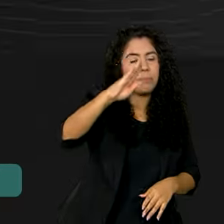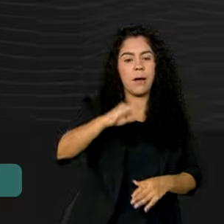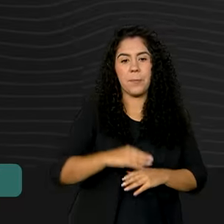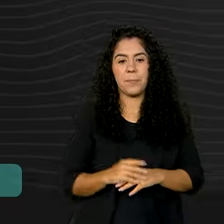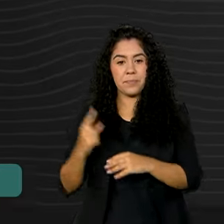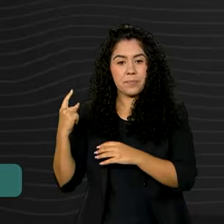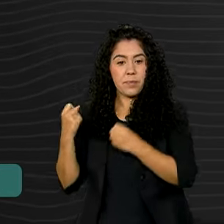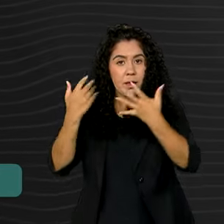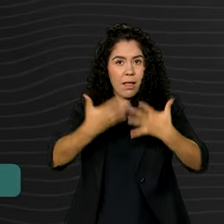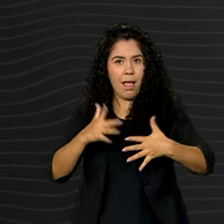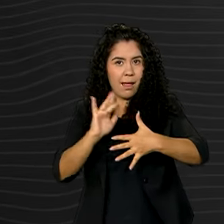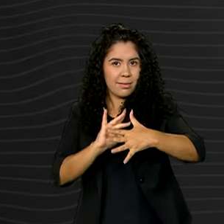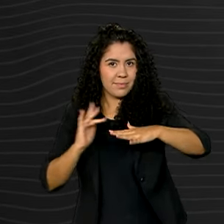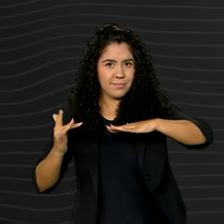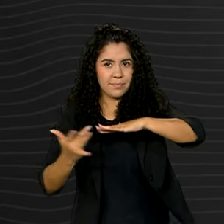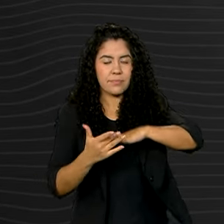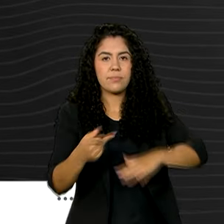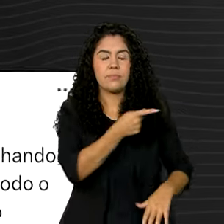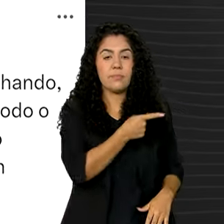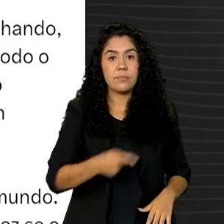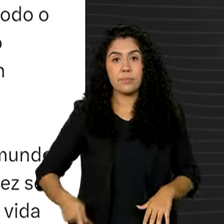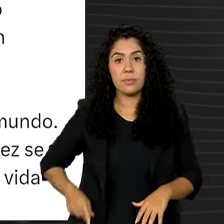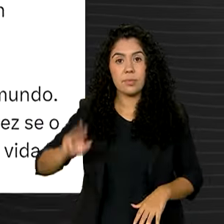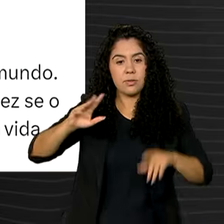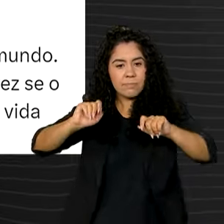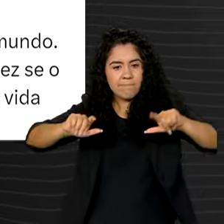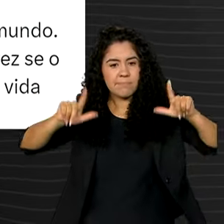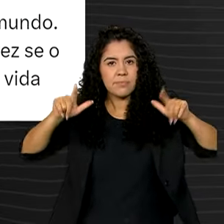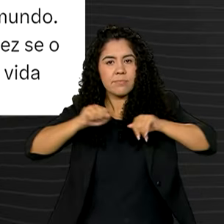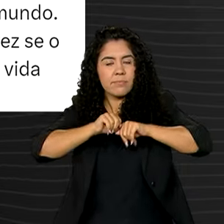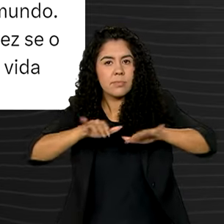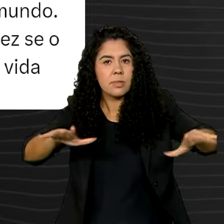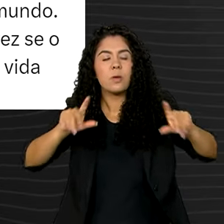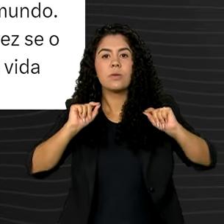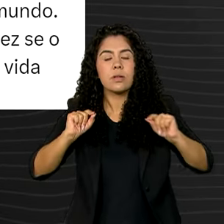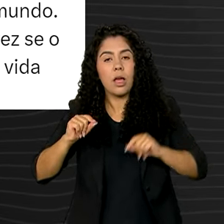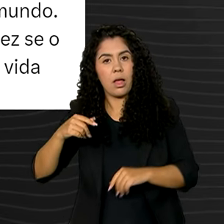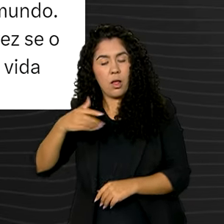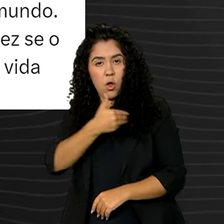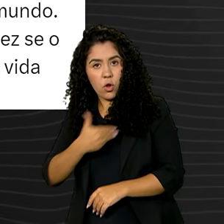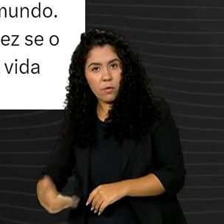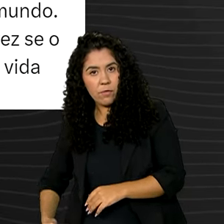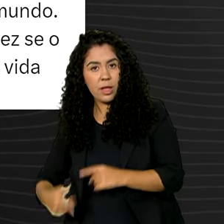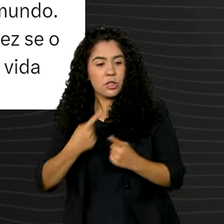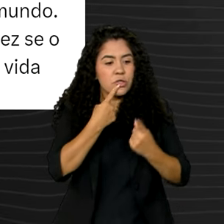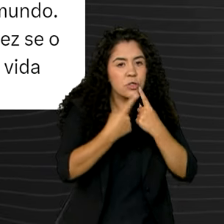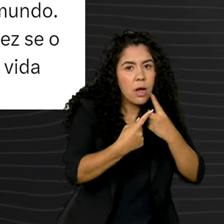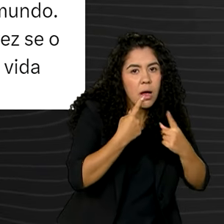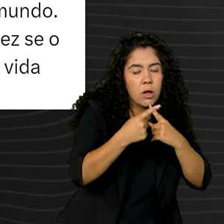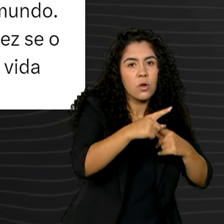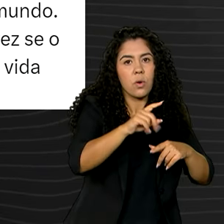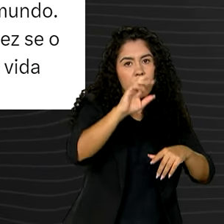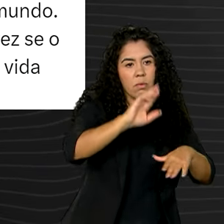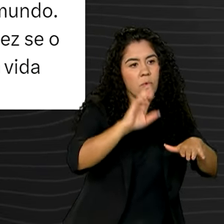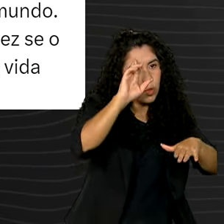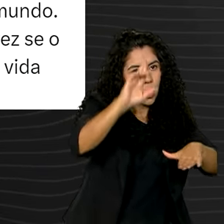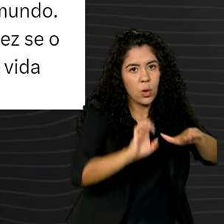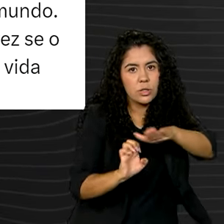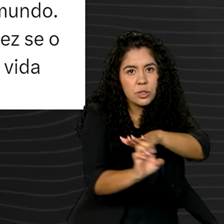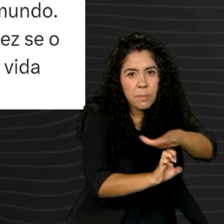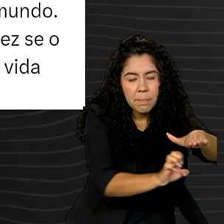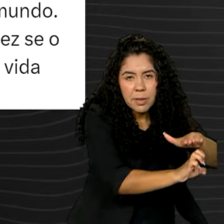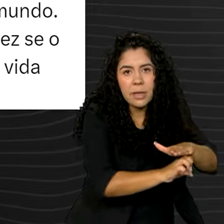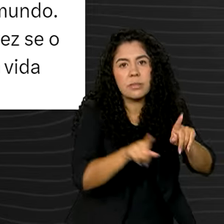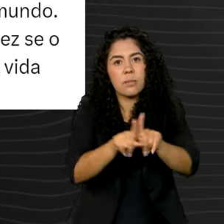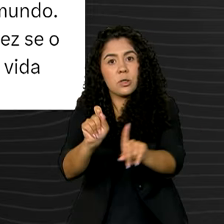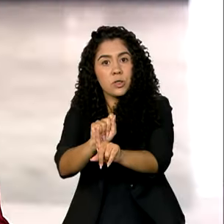redes sociais, o presidente Lula ressaltou que o diálogo do governo com sociedade e empresários gera empregos e move o